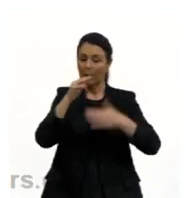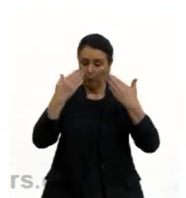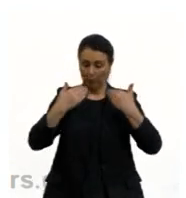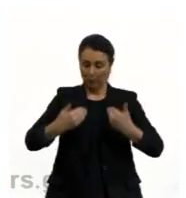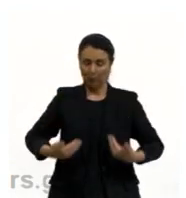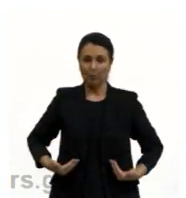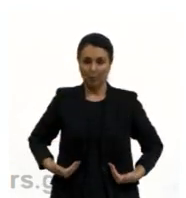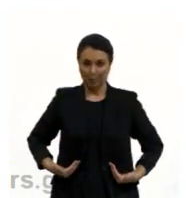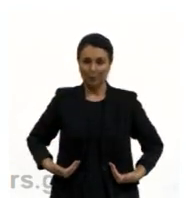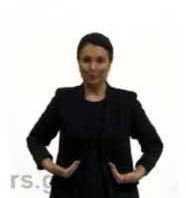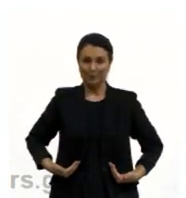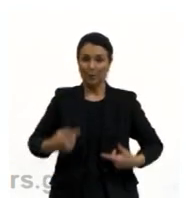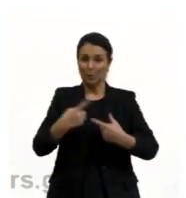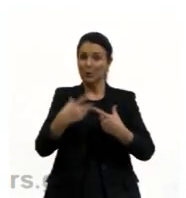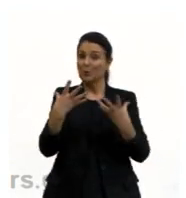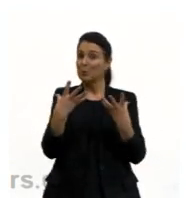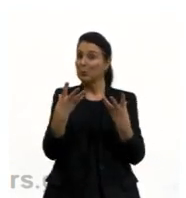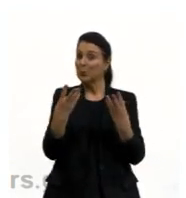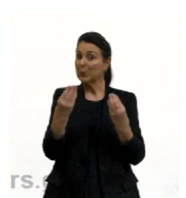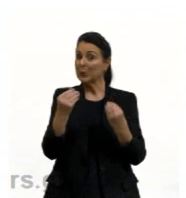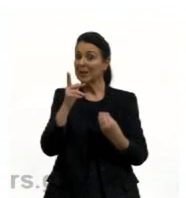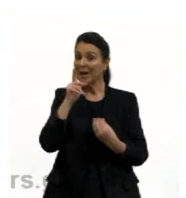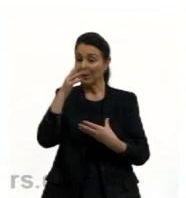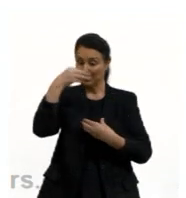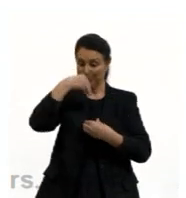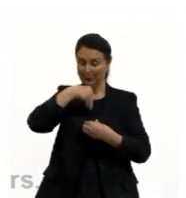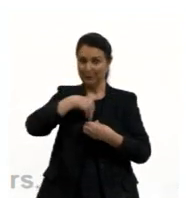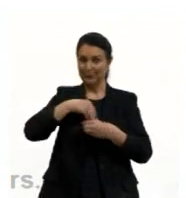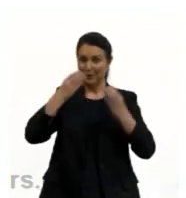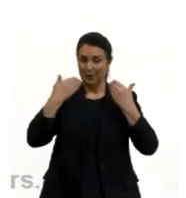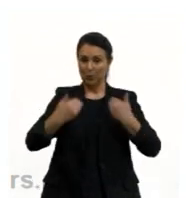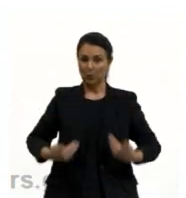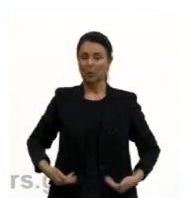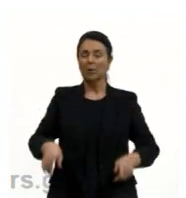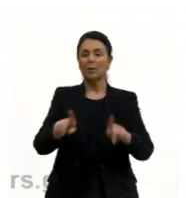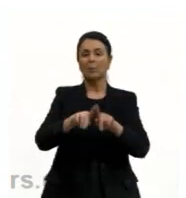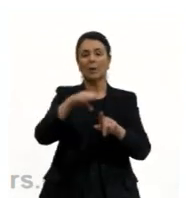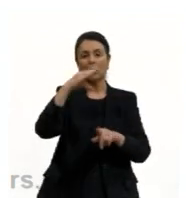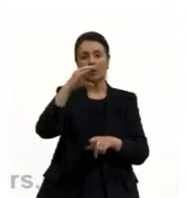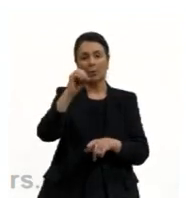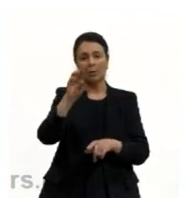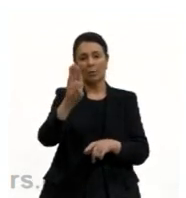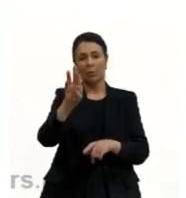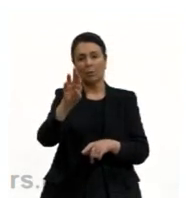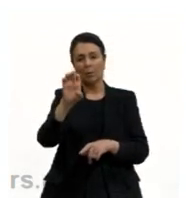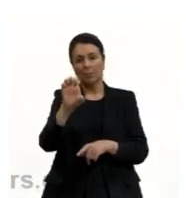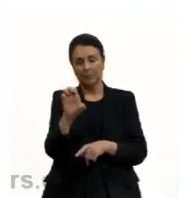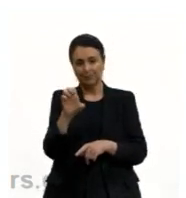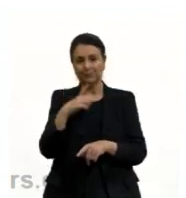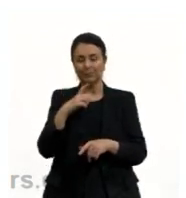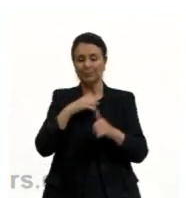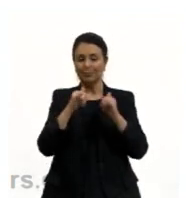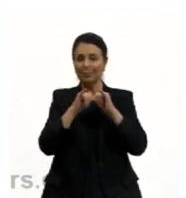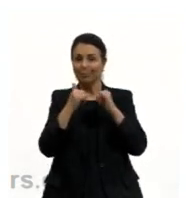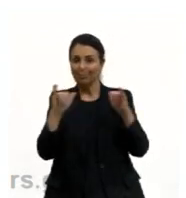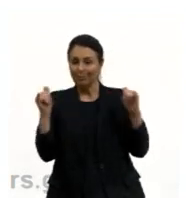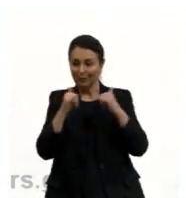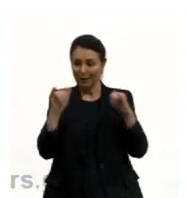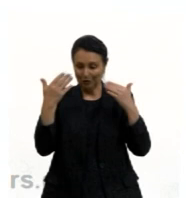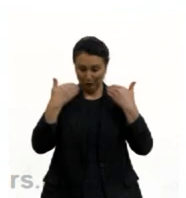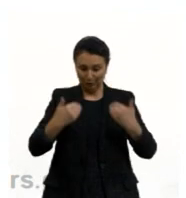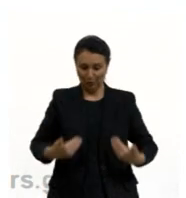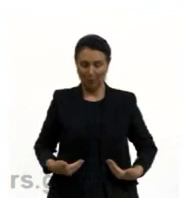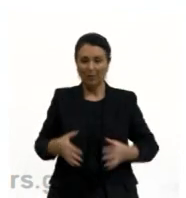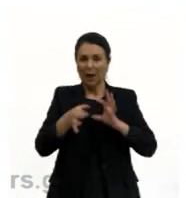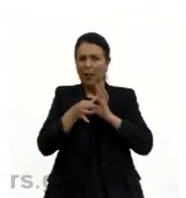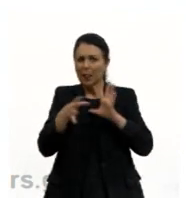nós somos formados basicamente de água. O cobre, né, que faz com que a nossa energia seja liberada aos poucos,